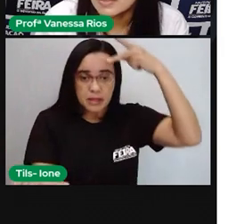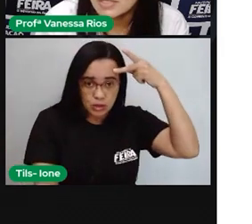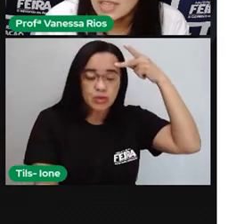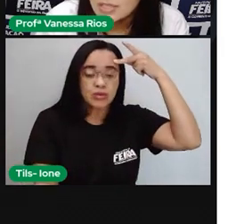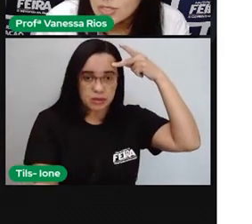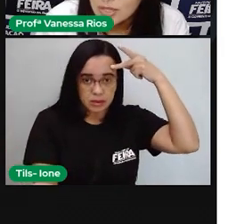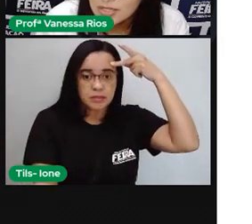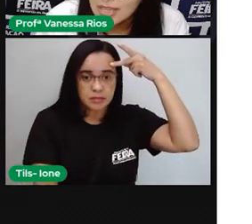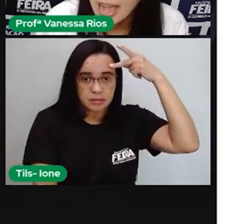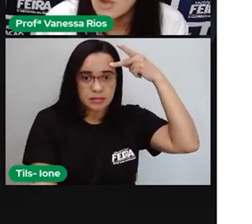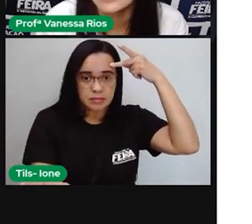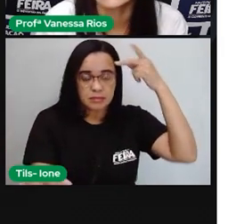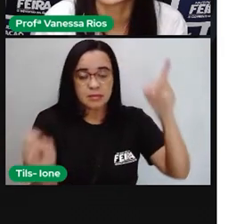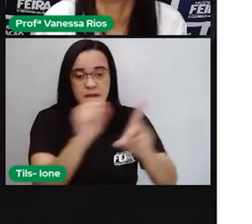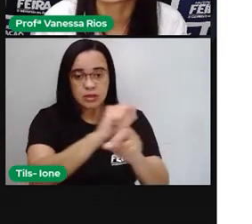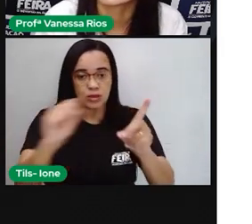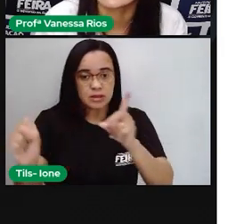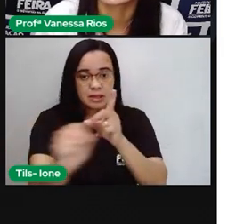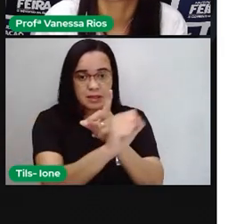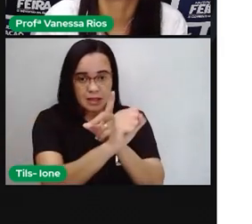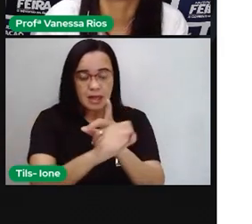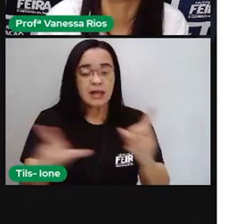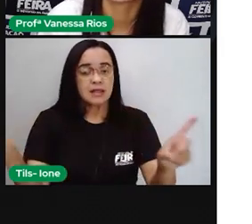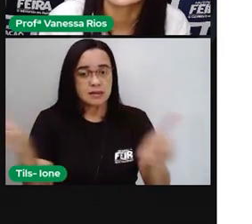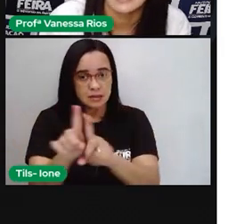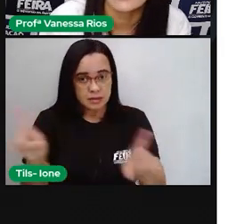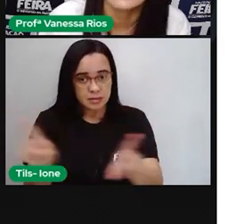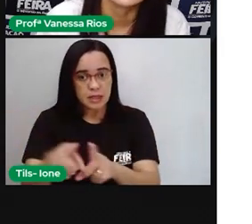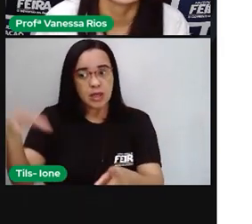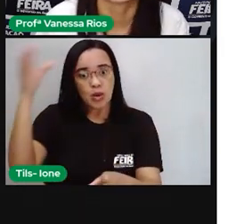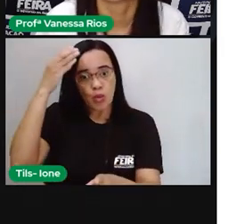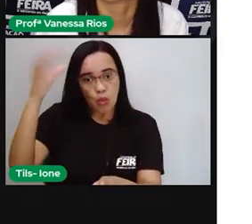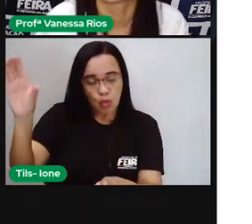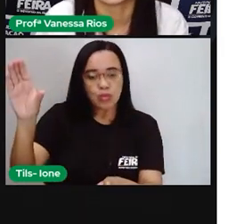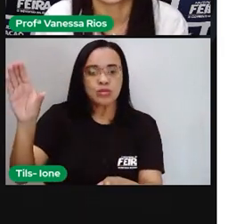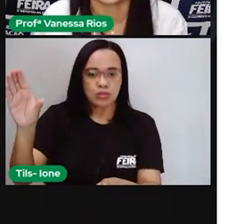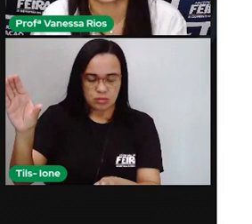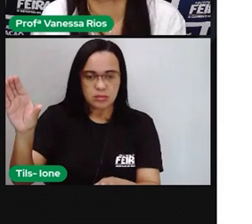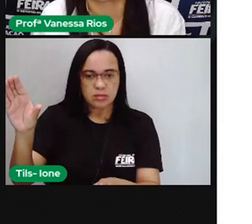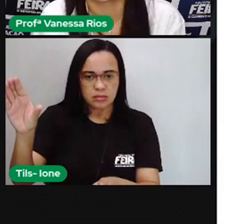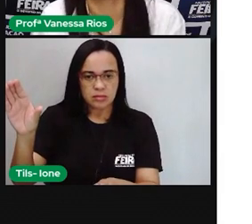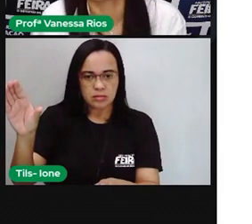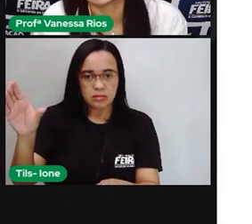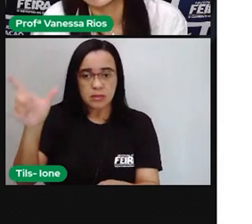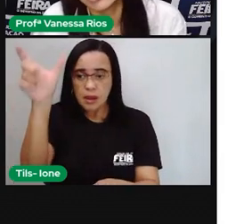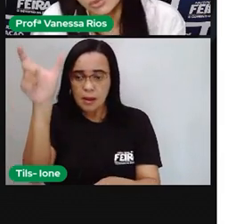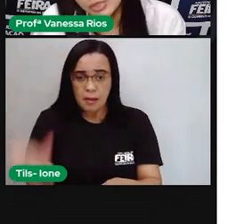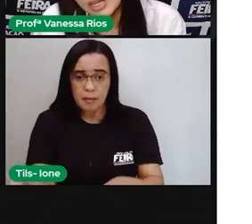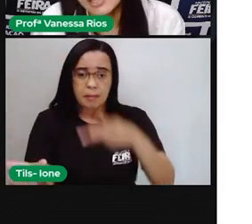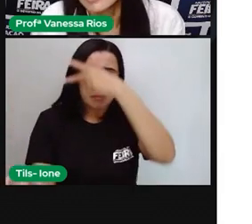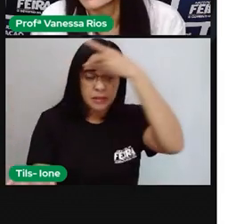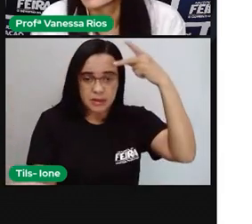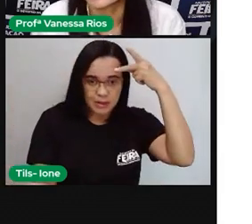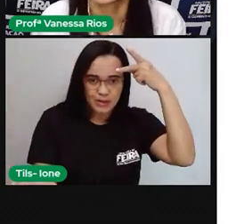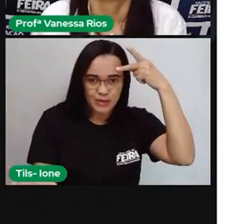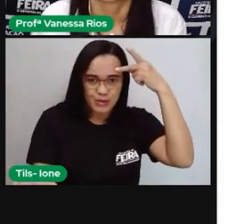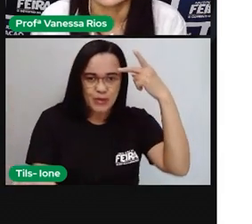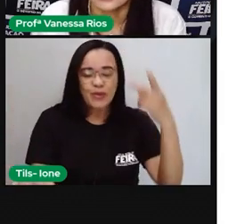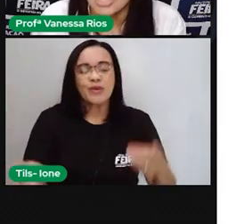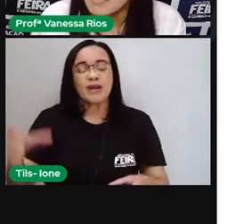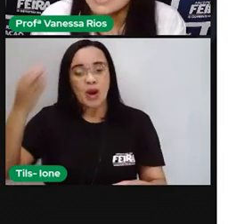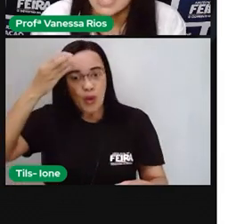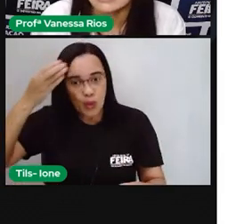enquanto ser social e enquanto ser cultural, enquanto ser carregado de cultura. Porque